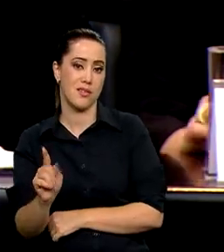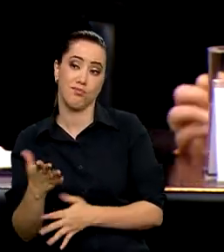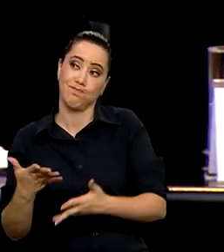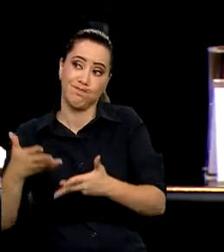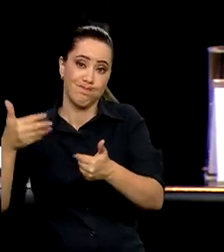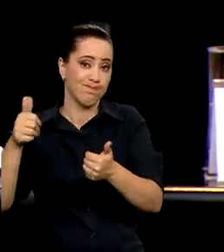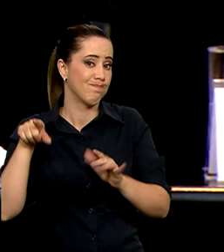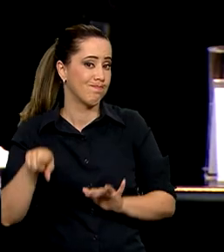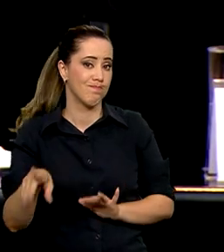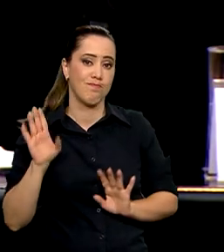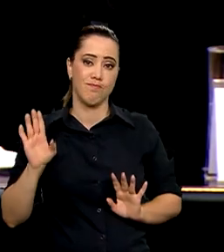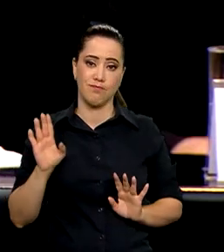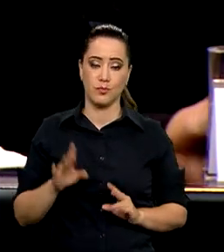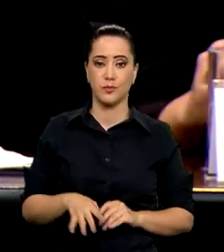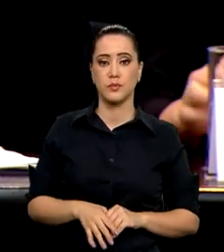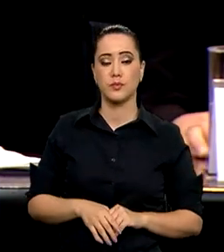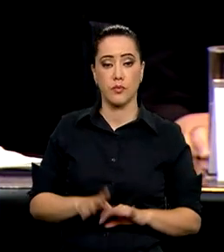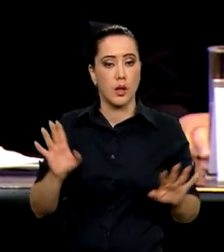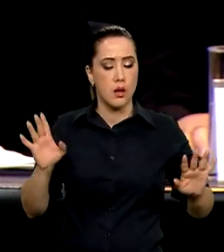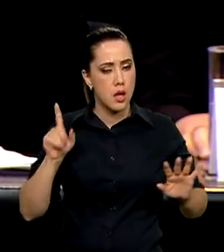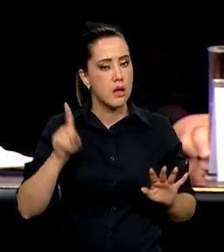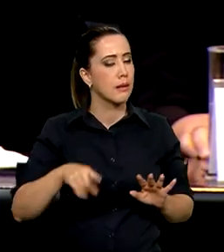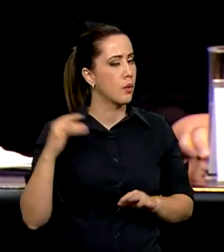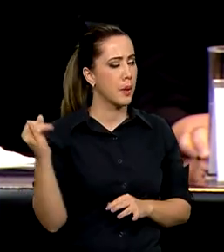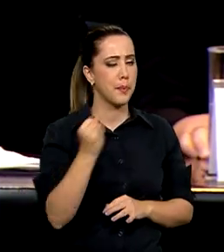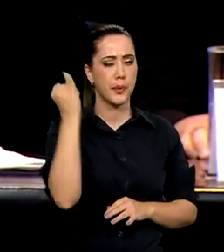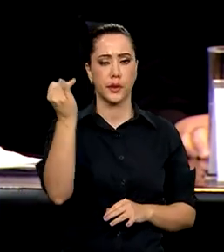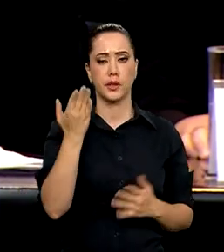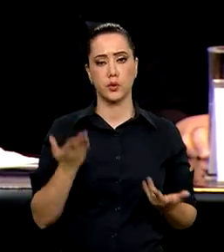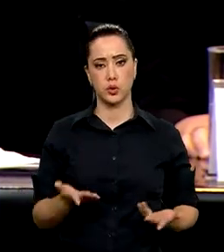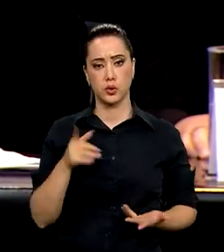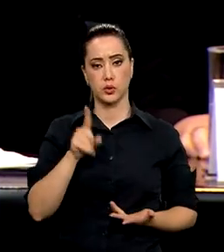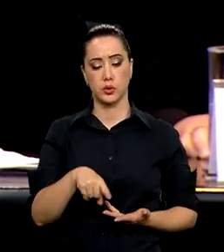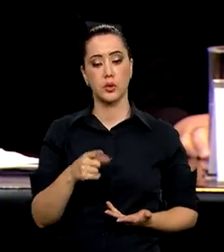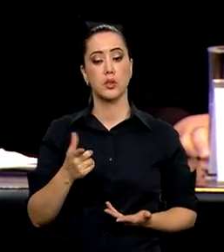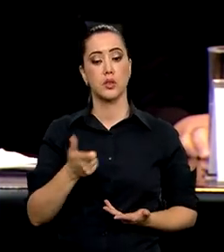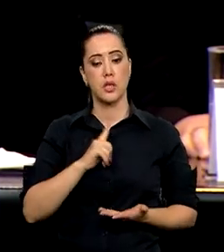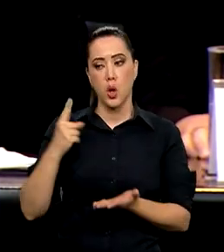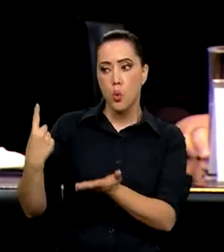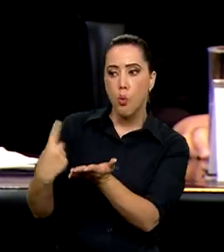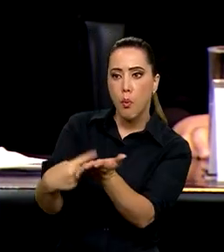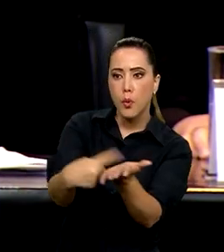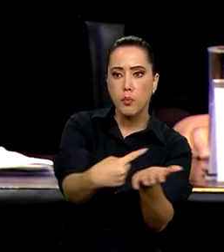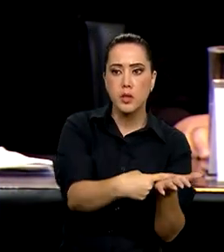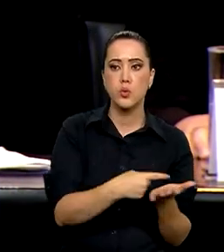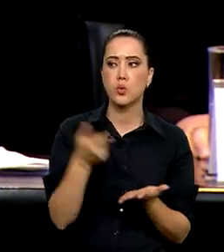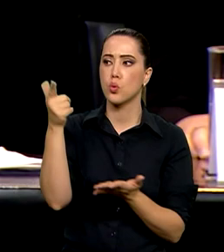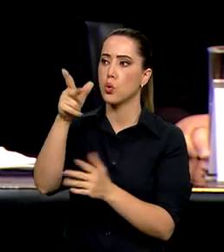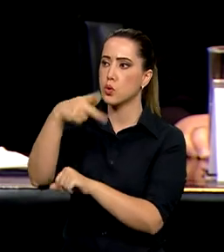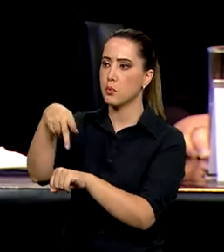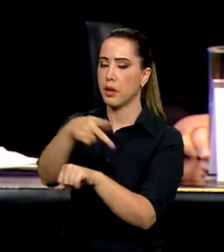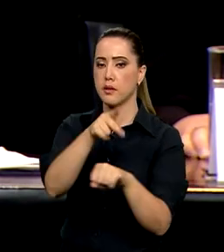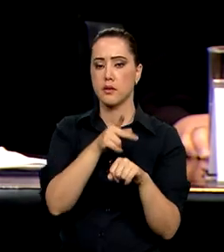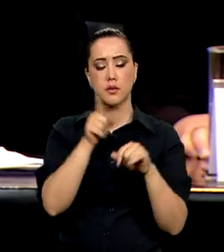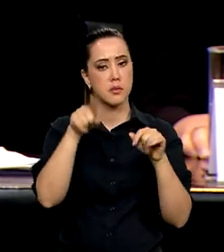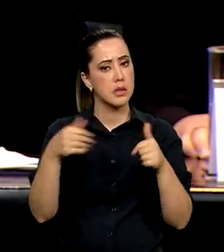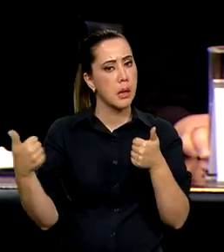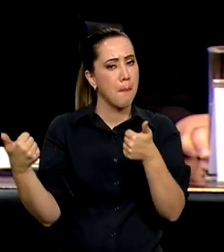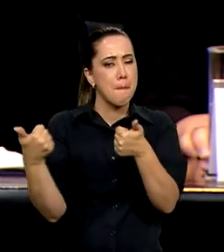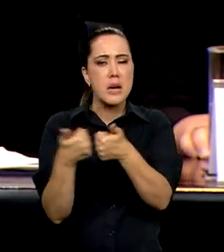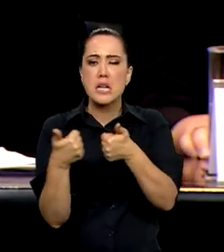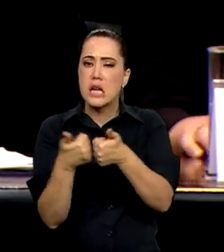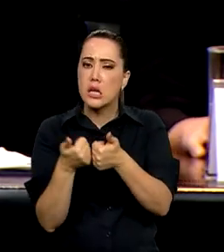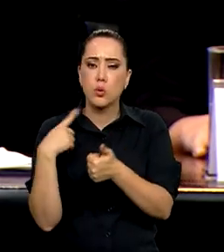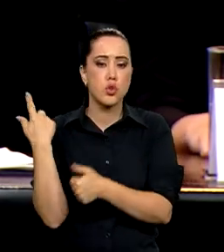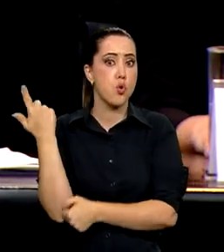produto ou o seu serviço. Então é fundamental ter acordos internacionais. Está muito próximo